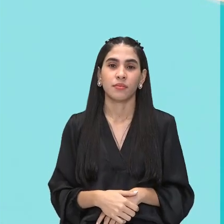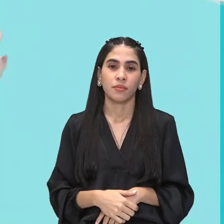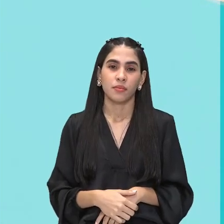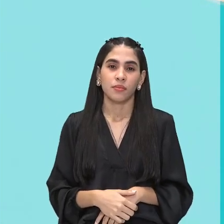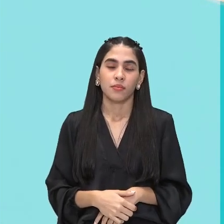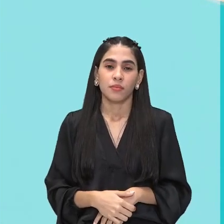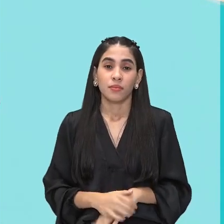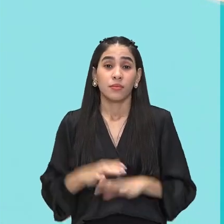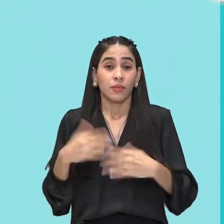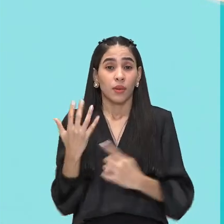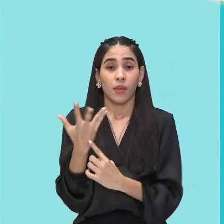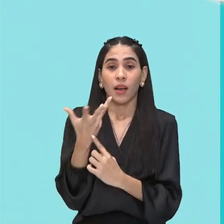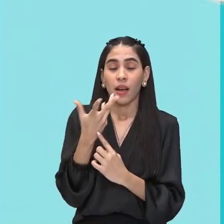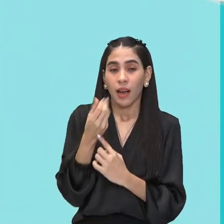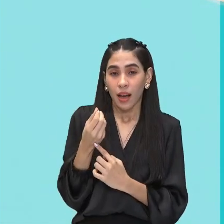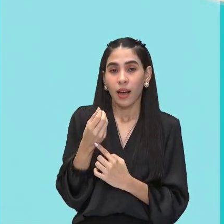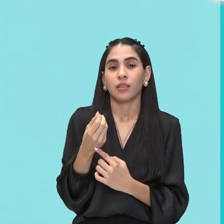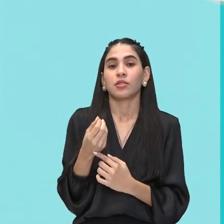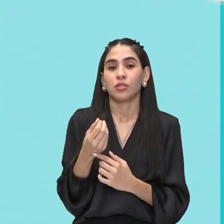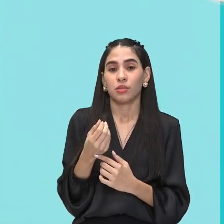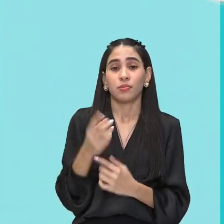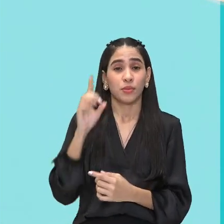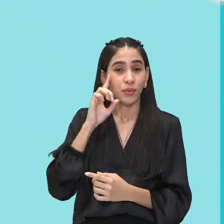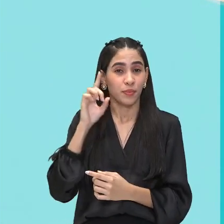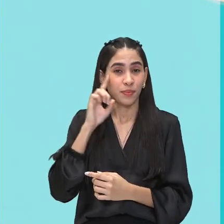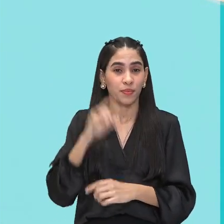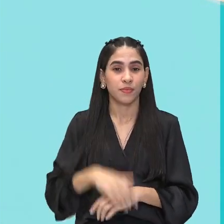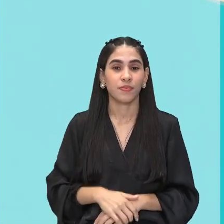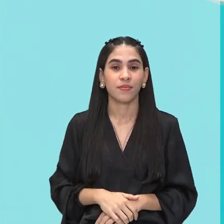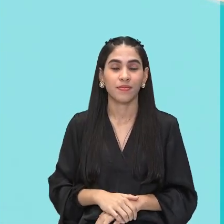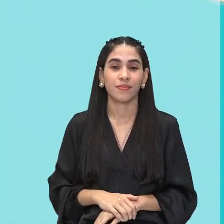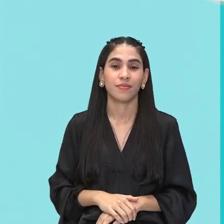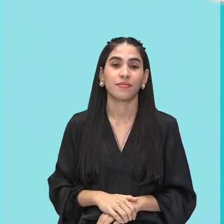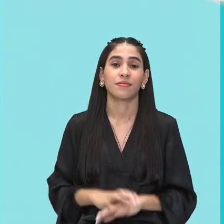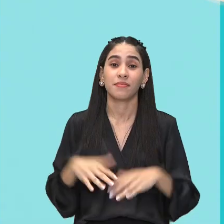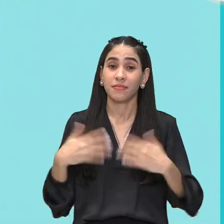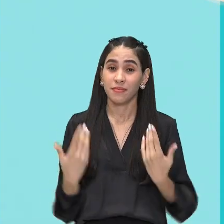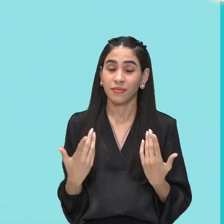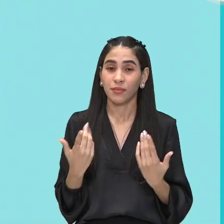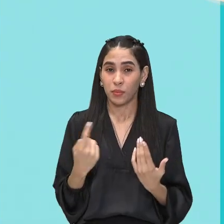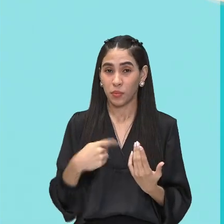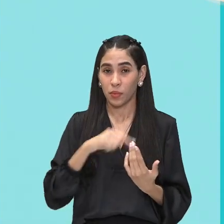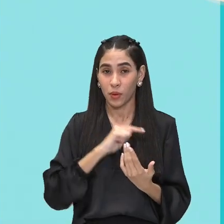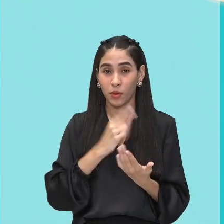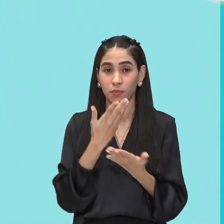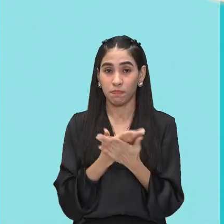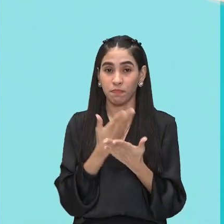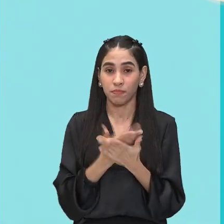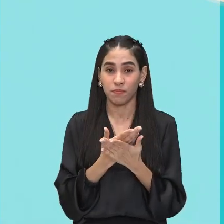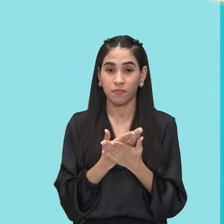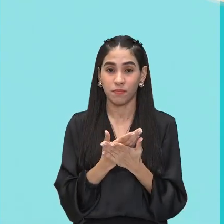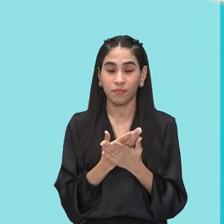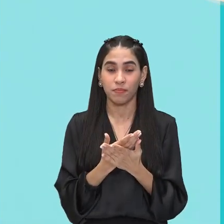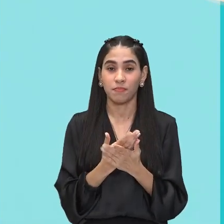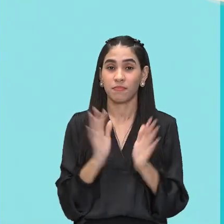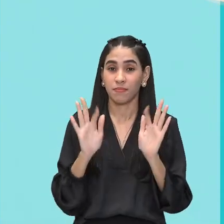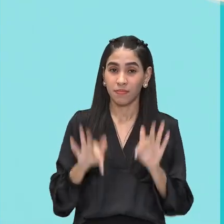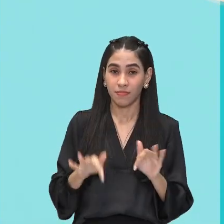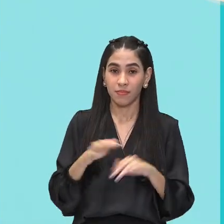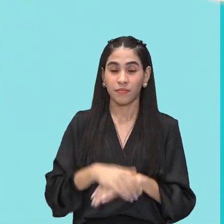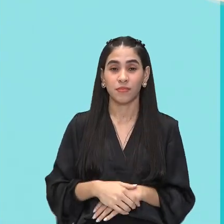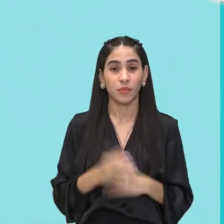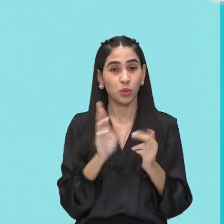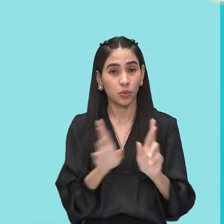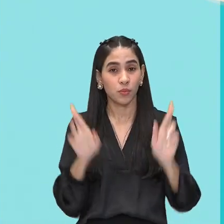a arte faz parte do nosso cotidiano. Então, assim nós chegamos ao final de nossa aula.